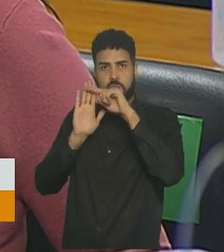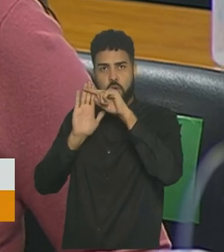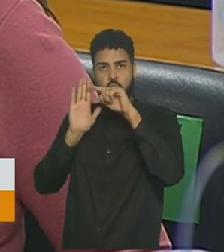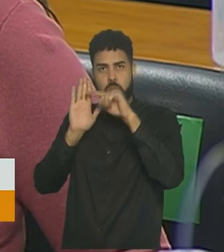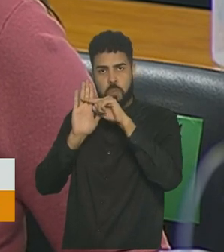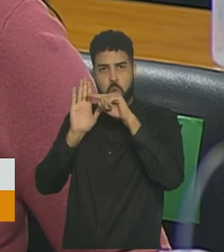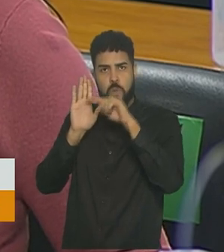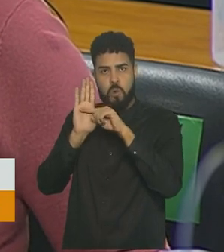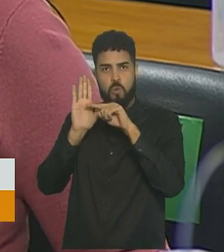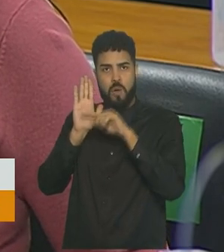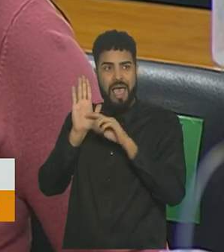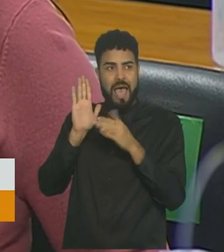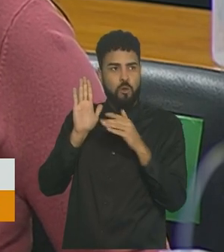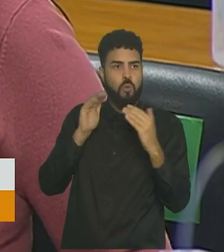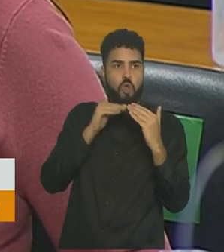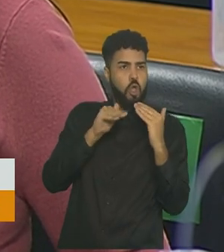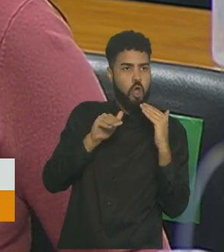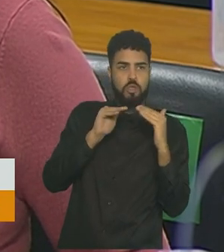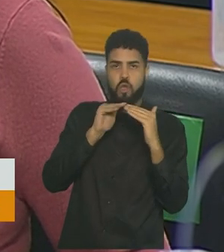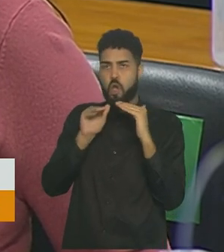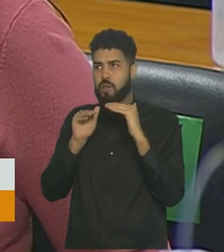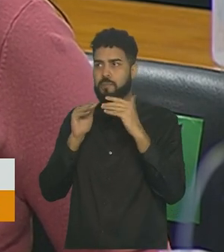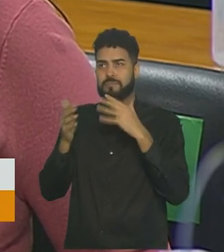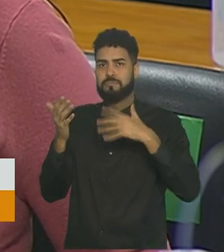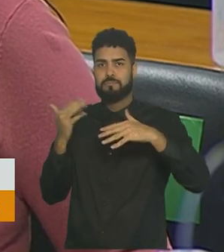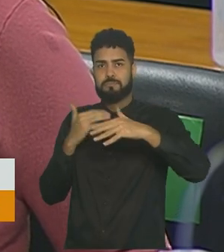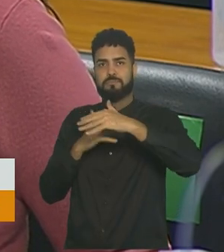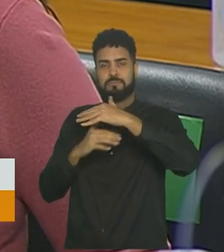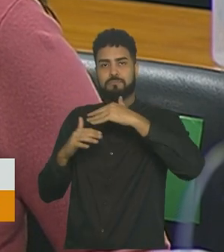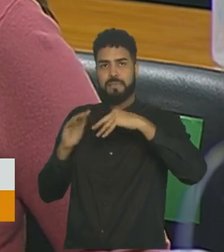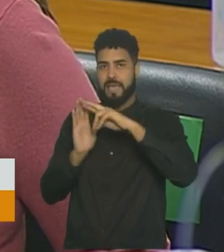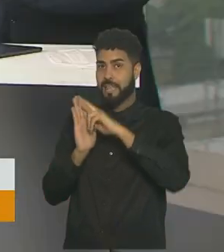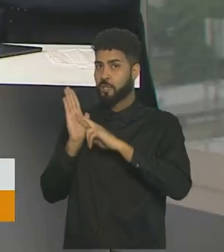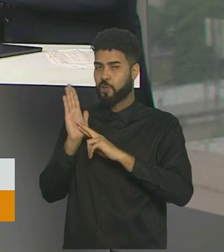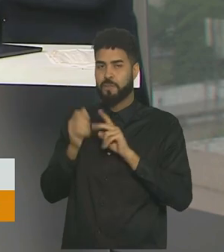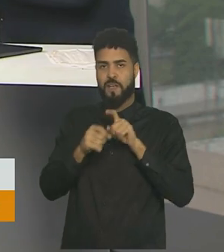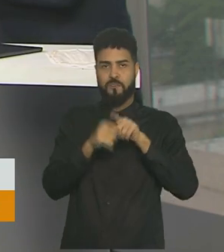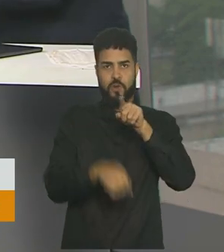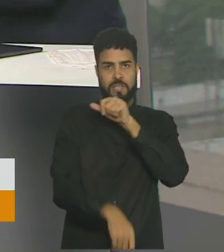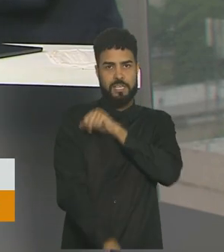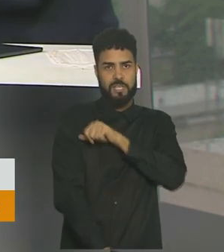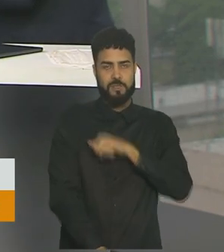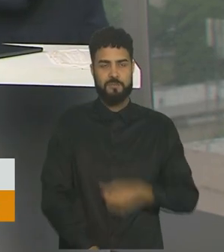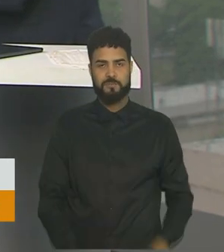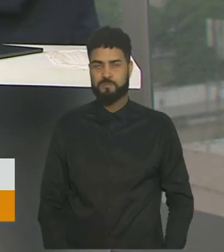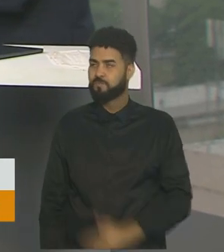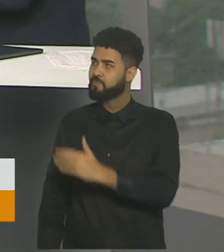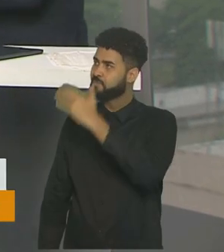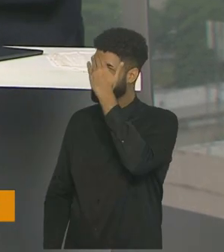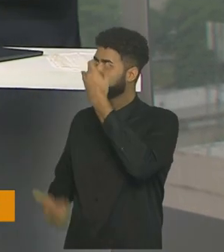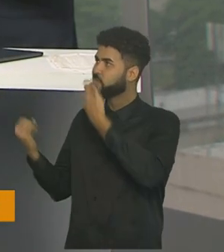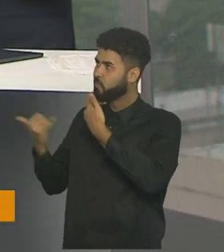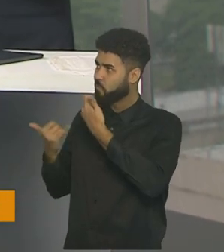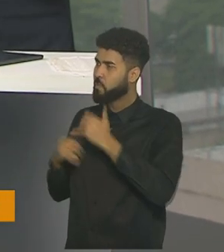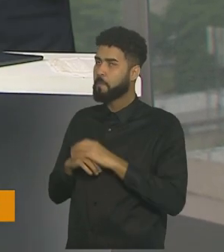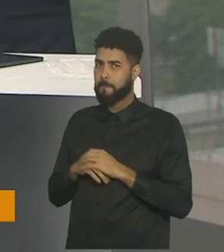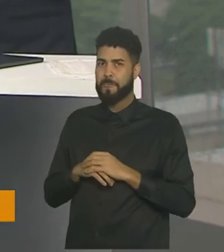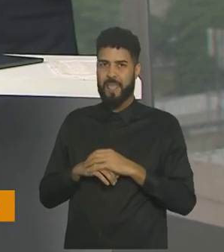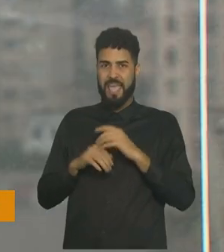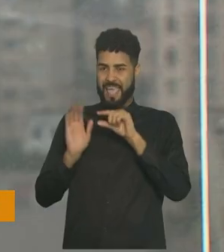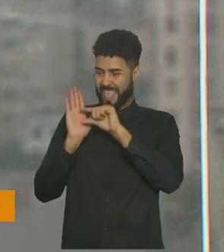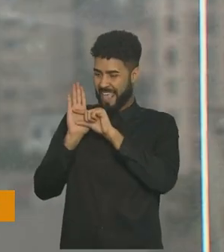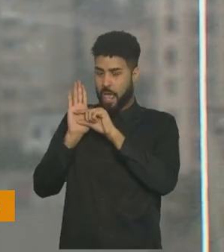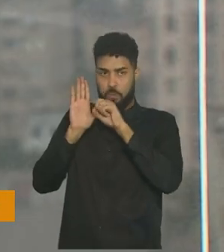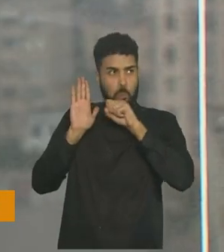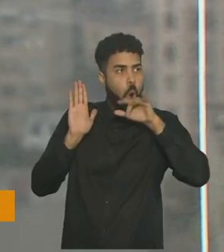que ainda são divergentes neste relatório. E eu volto com você aí no estúdio, Braga. Ok, Ana, obrigado. Esse vazamento está